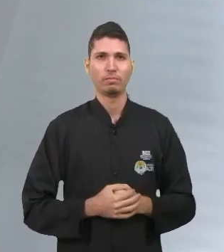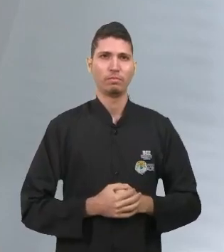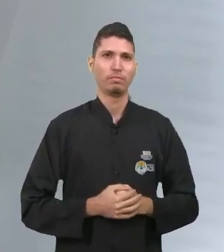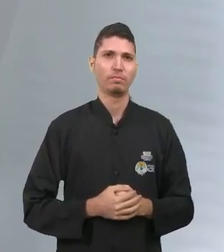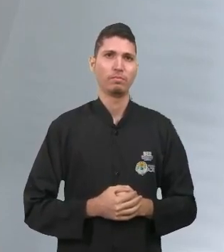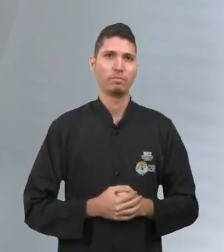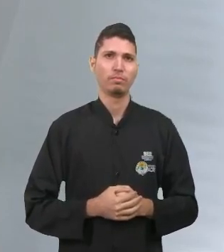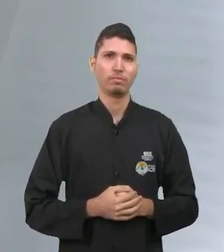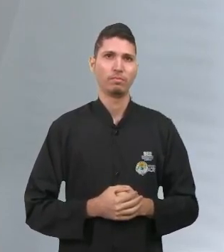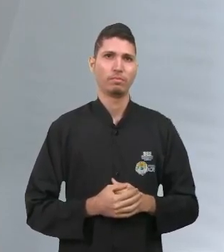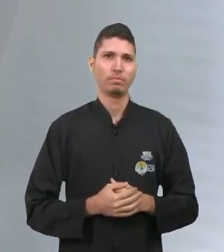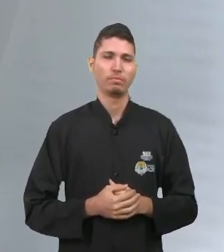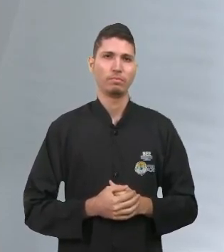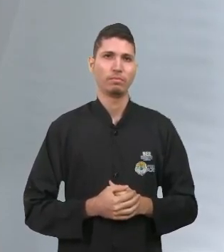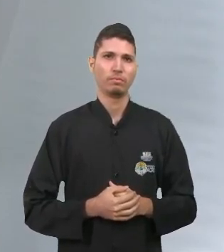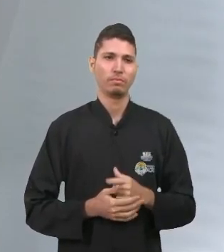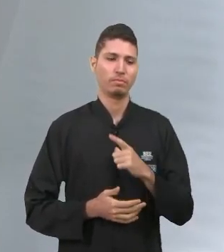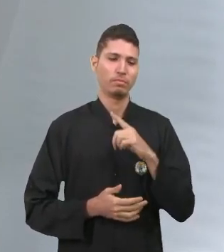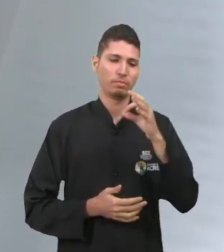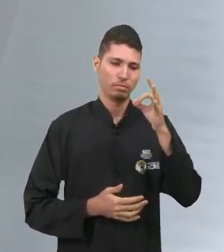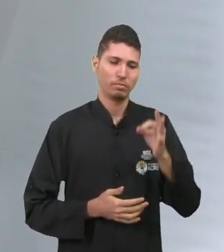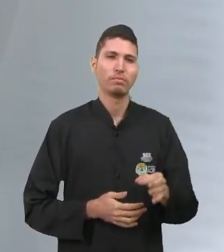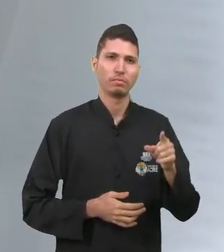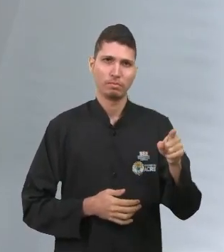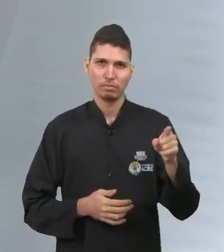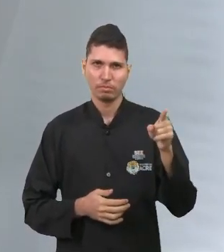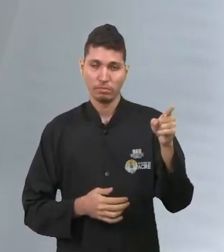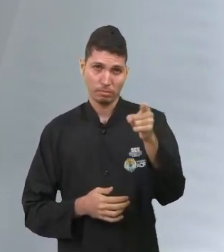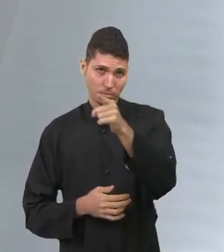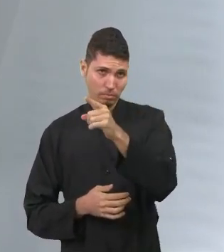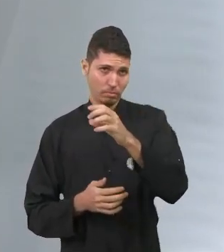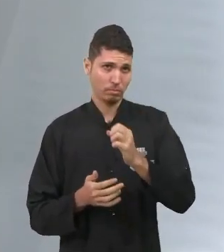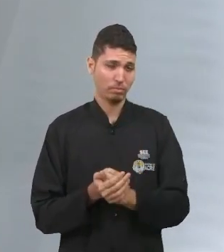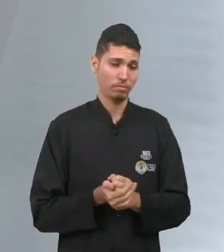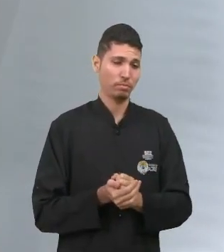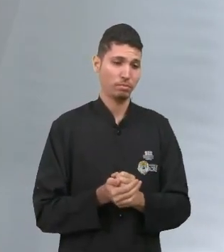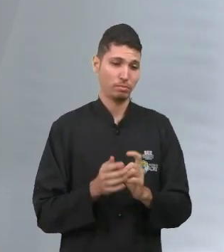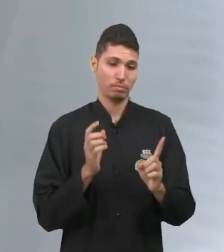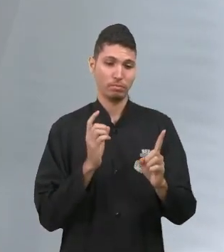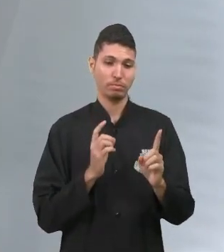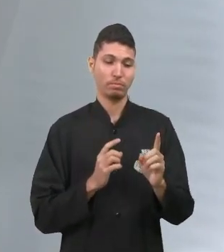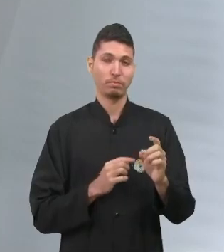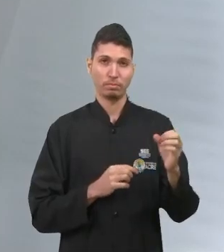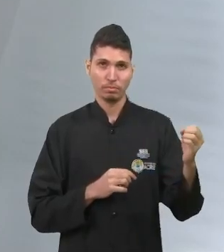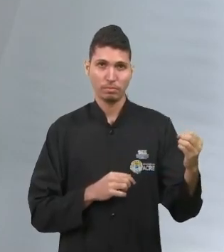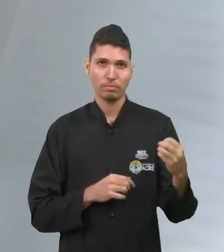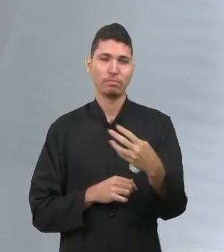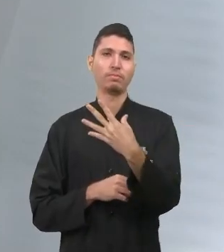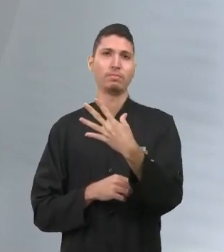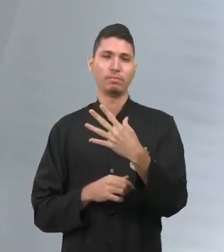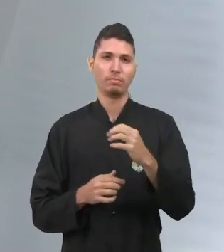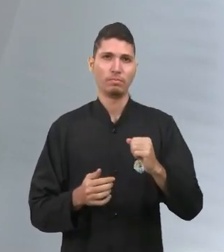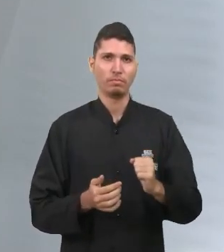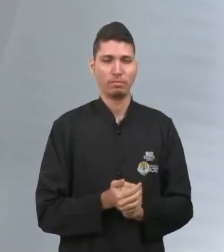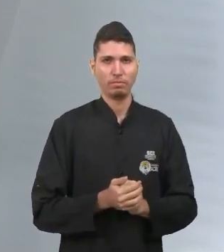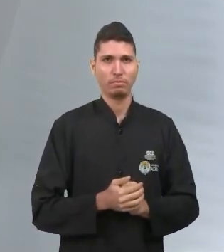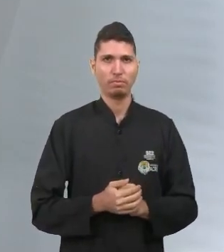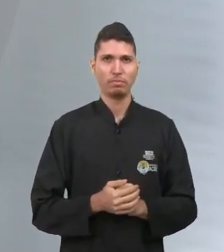tudo está sendo novo para vocês, vocês já devem estar tendo contato também com o componente de